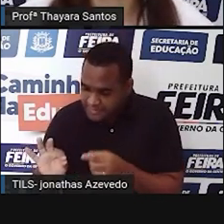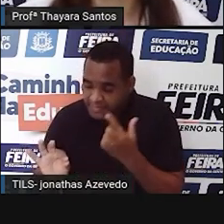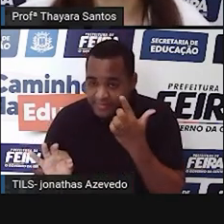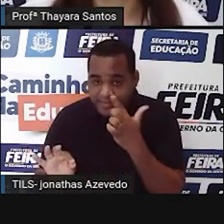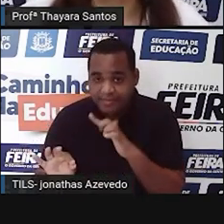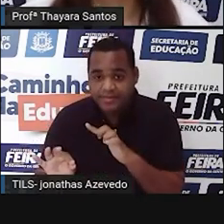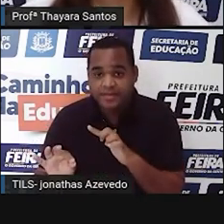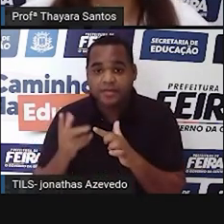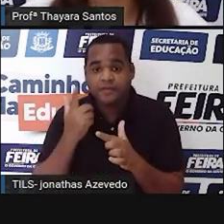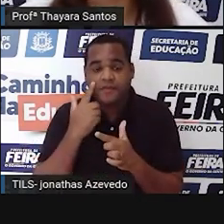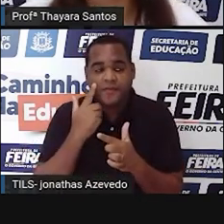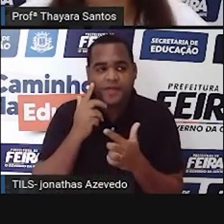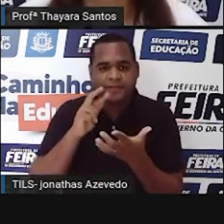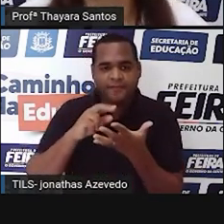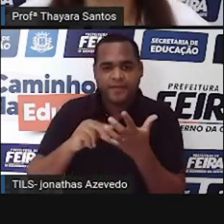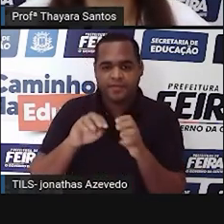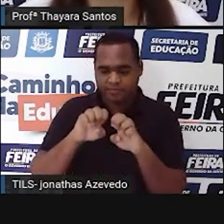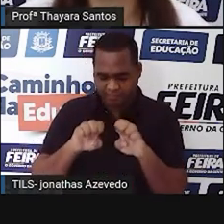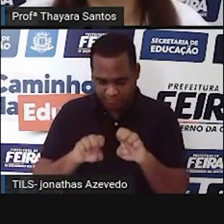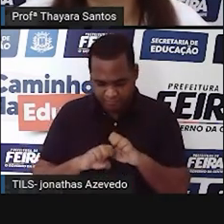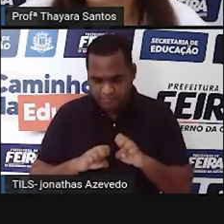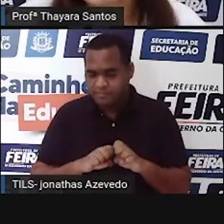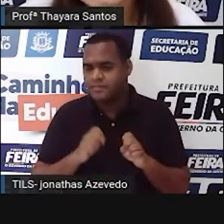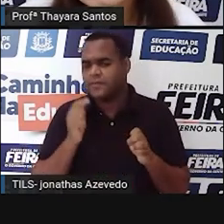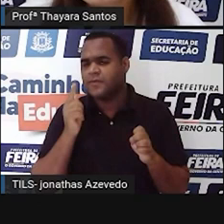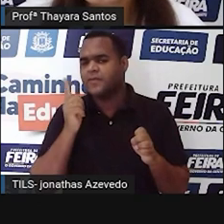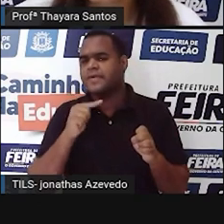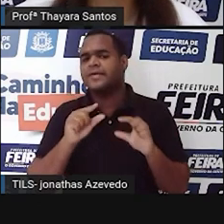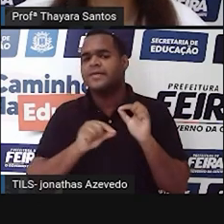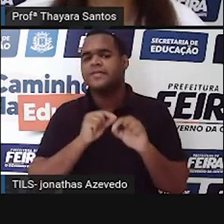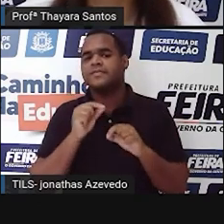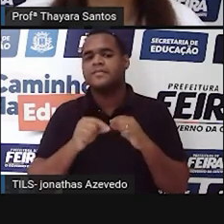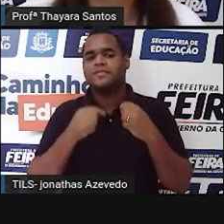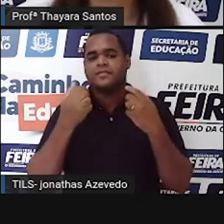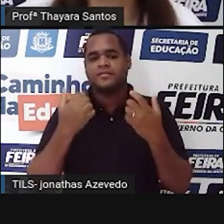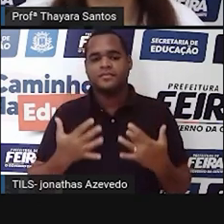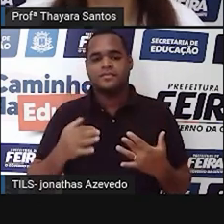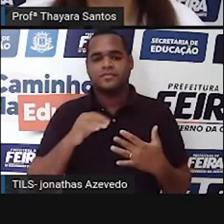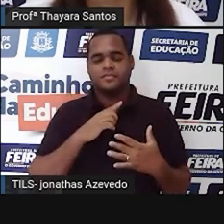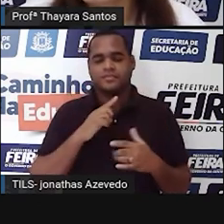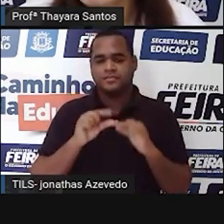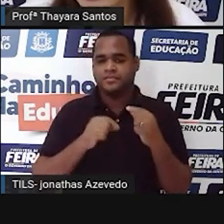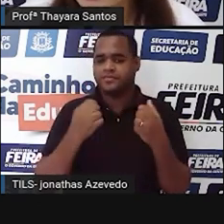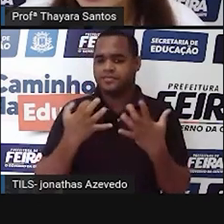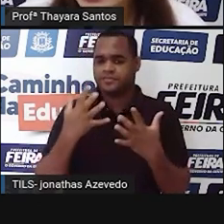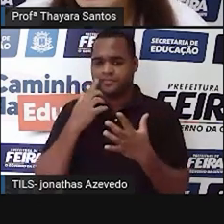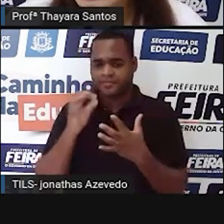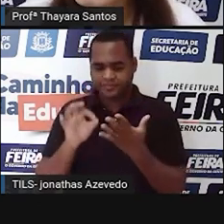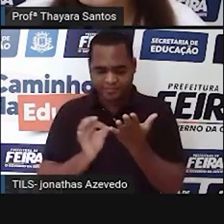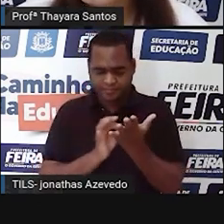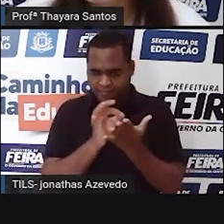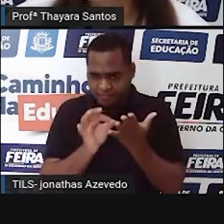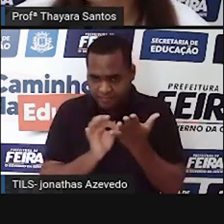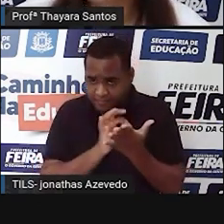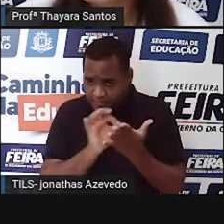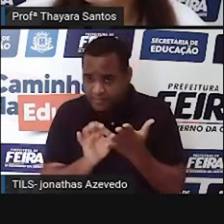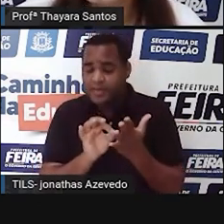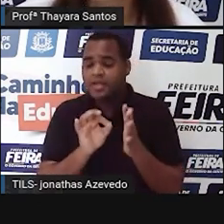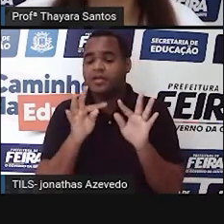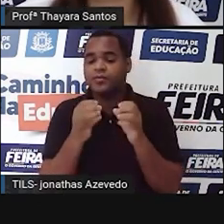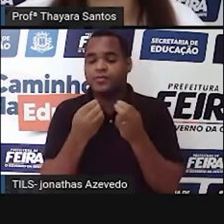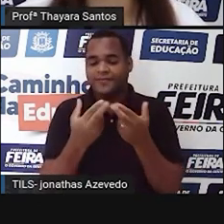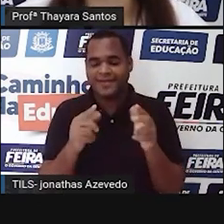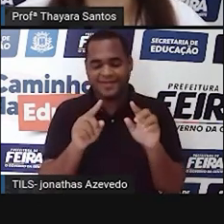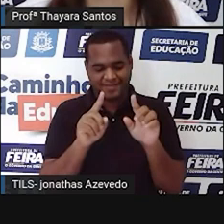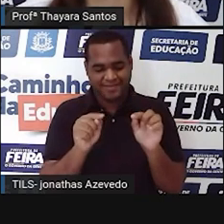consegue enxergar as estruturas. E o que é que a gente está vendo aqui? A gente está vendo as células da cebola, Cada quadradinho